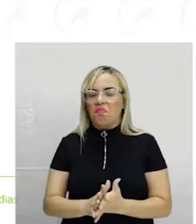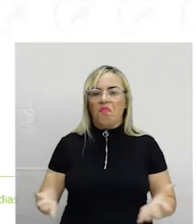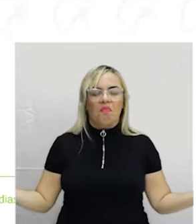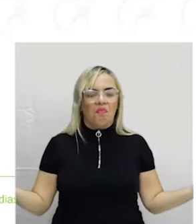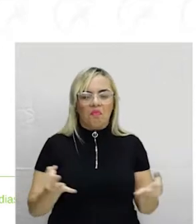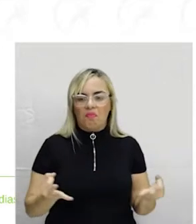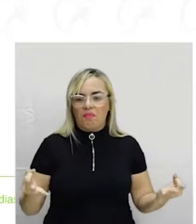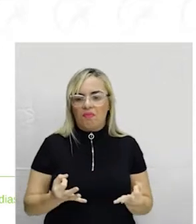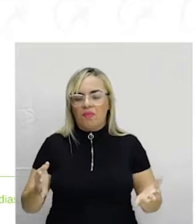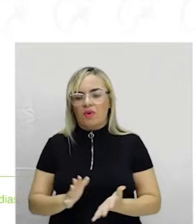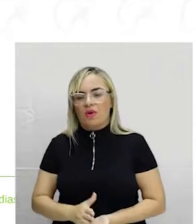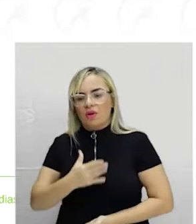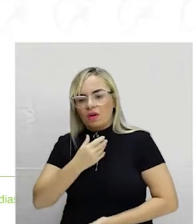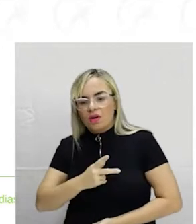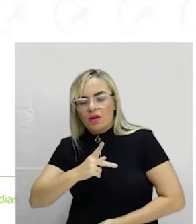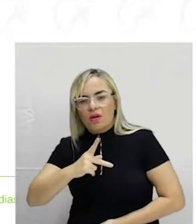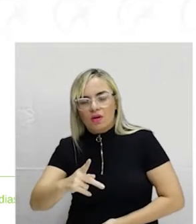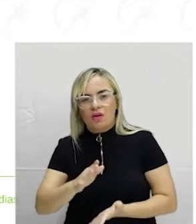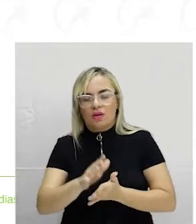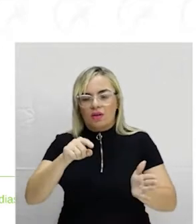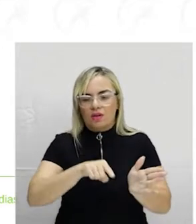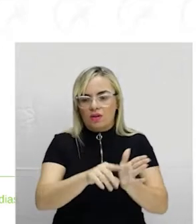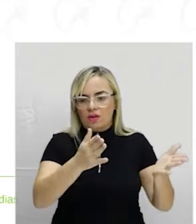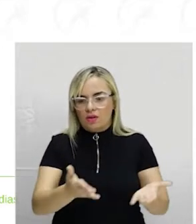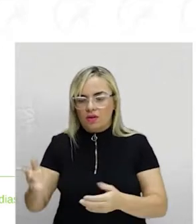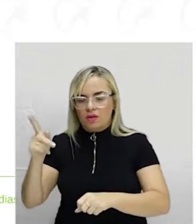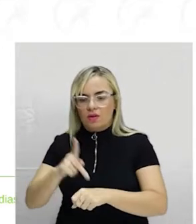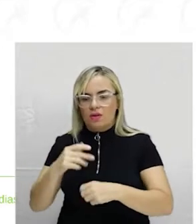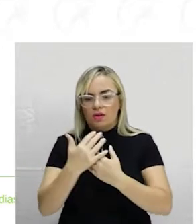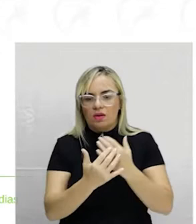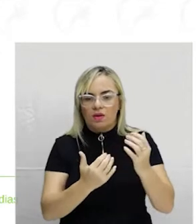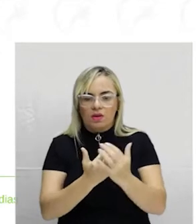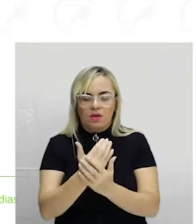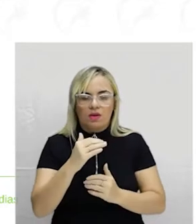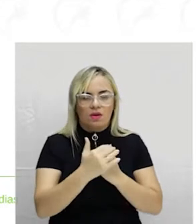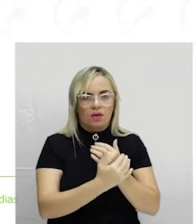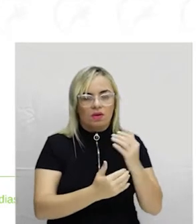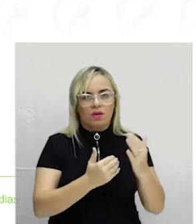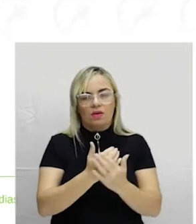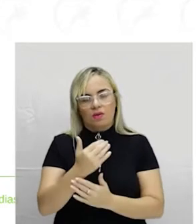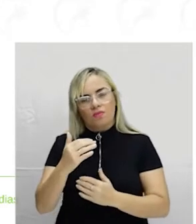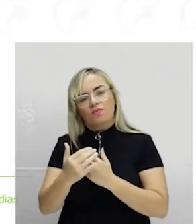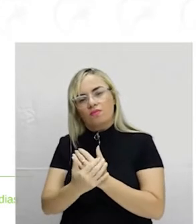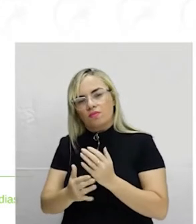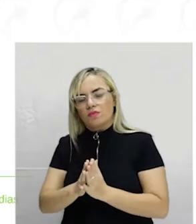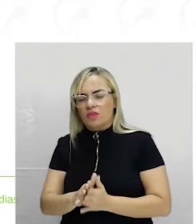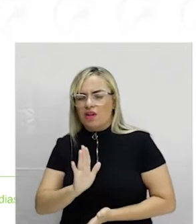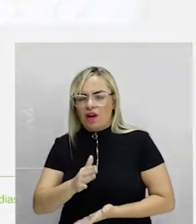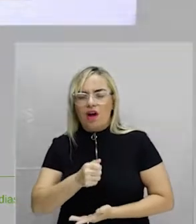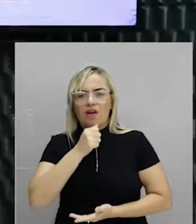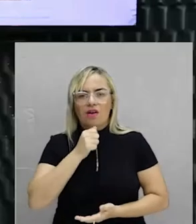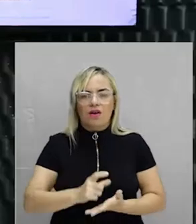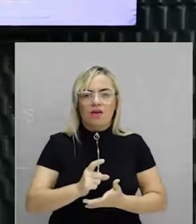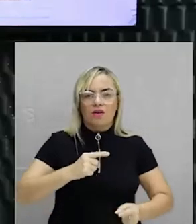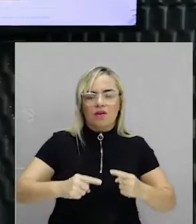Os profetas que a questão fala são em pedra sabão, esculpidas estão do lado de fora. Há uma discussão ainda na região.